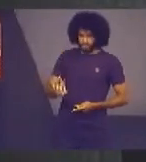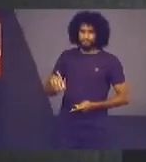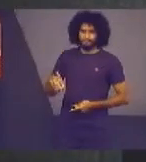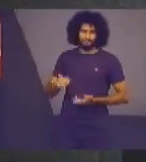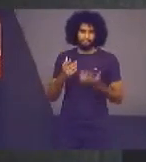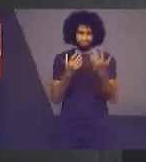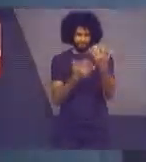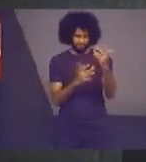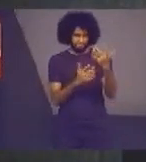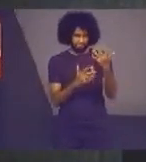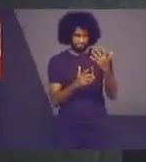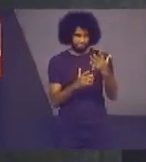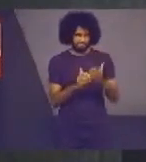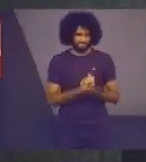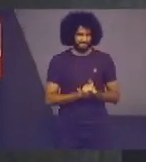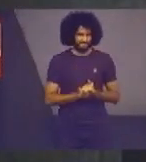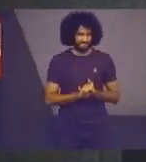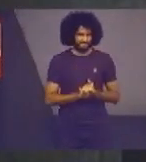Jueci